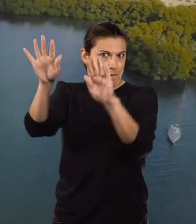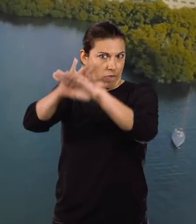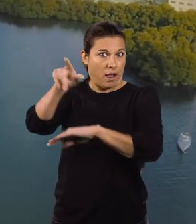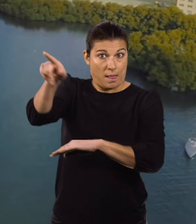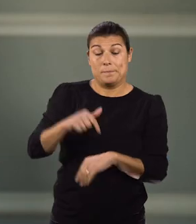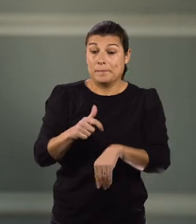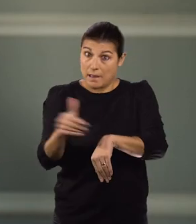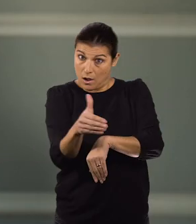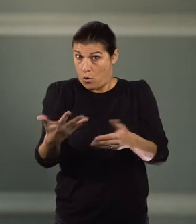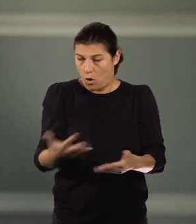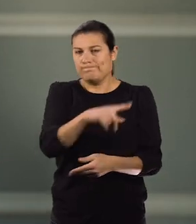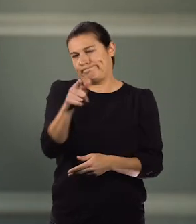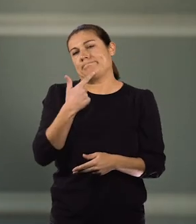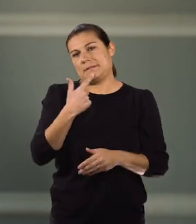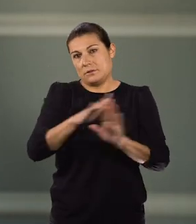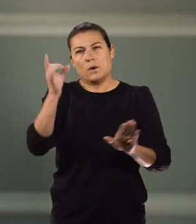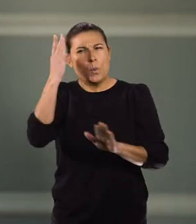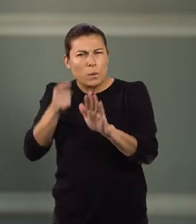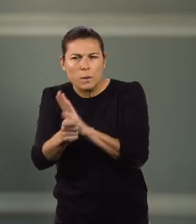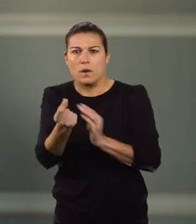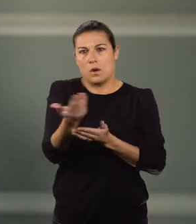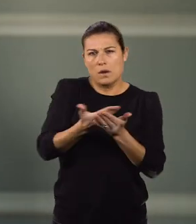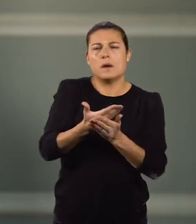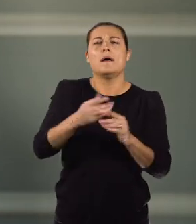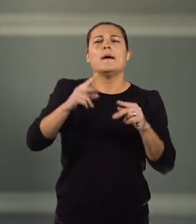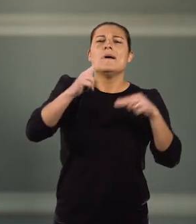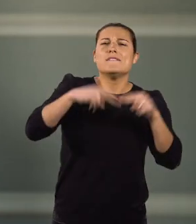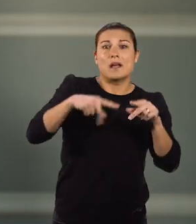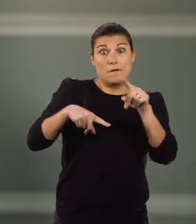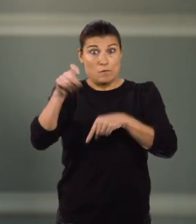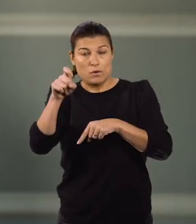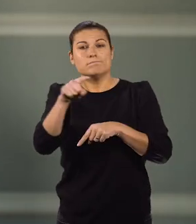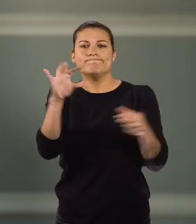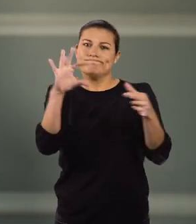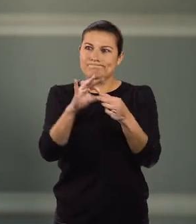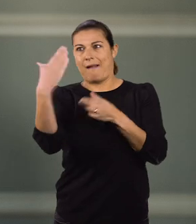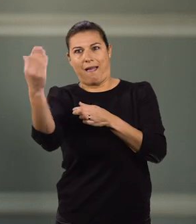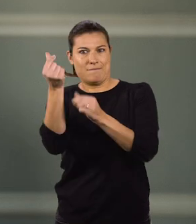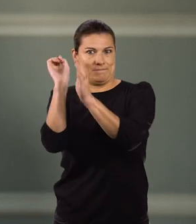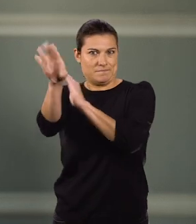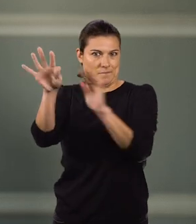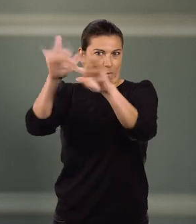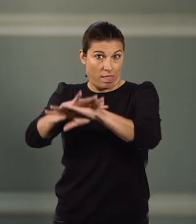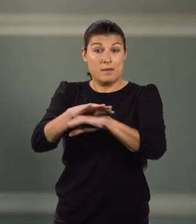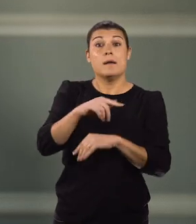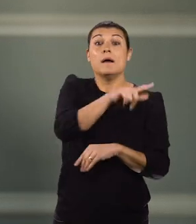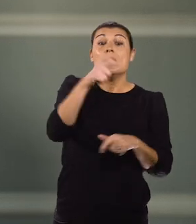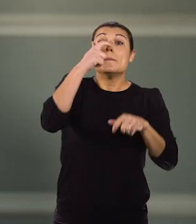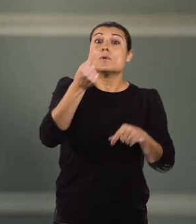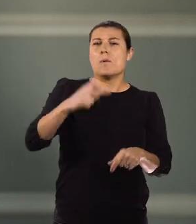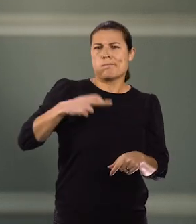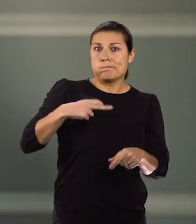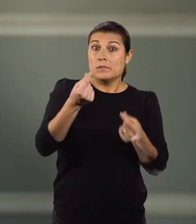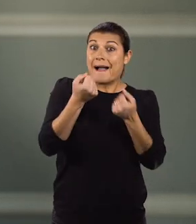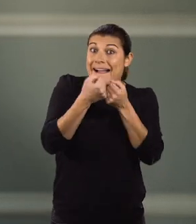Para esta altura já se percebeu que a corrupção, o crime económico e a fuga fiscal estão ligadas pelos offshores. Esse dinheiro que os mais ricos escondem